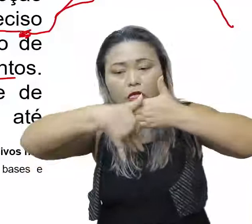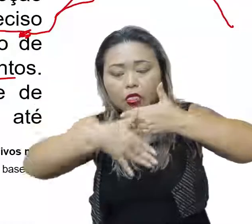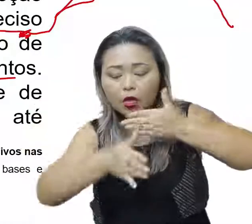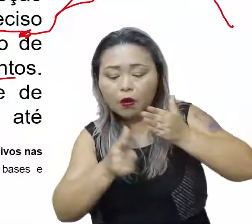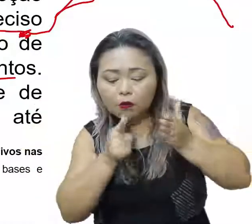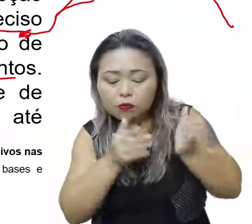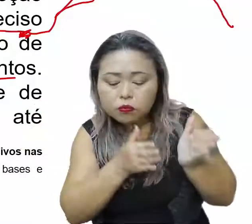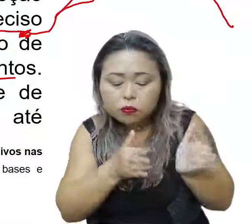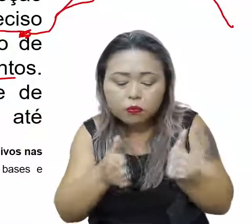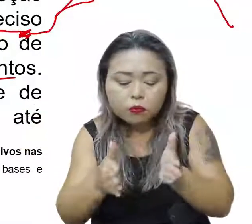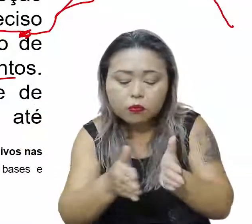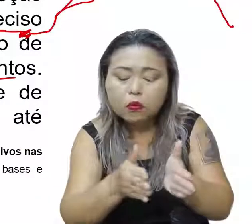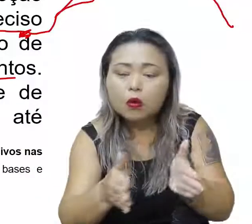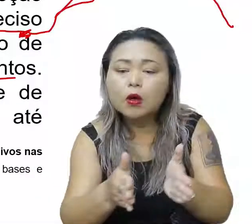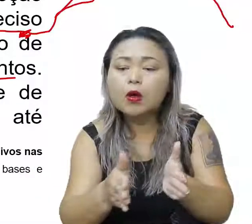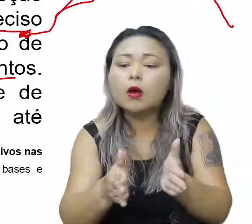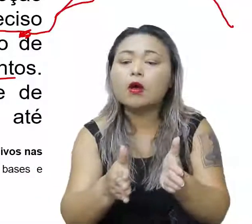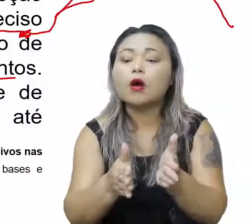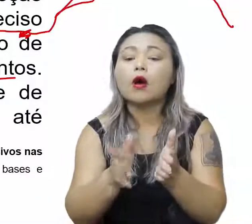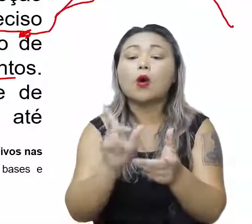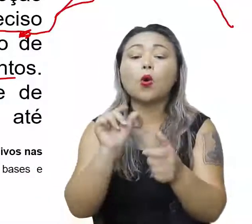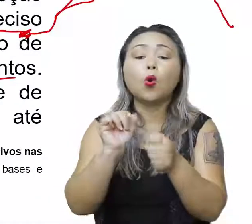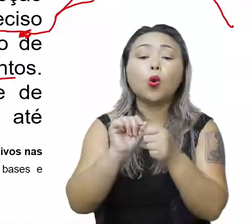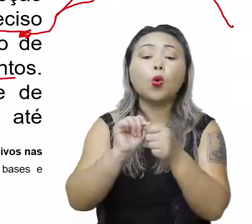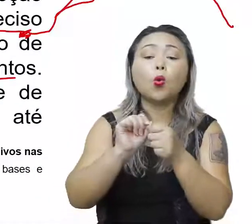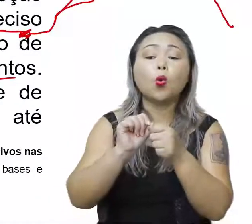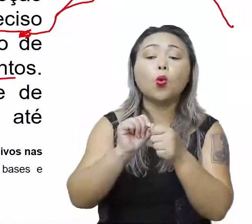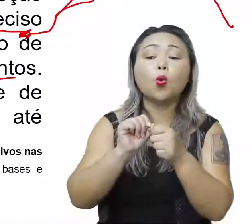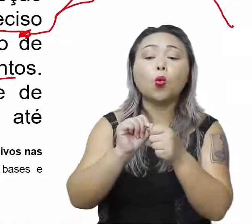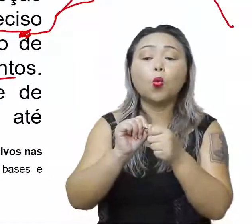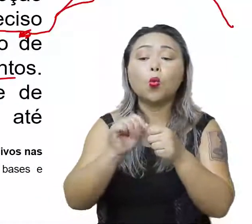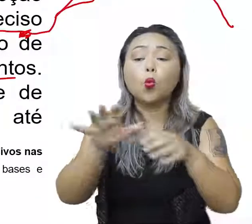leite do rio. Vai causar o